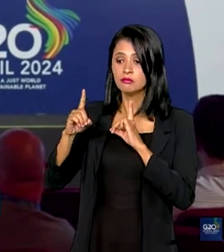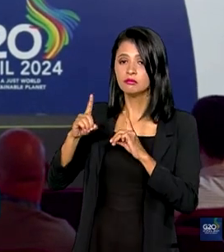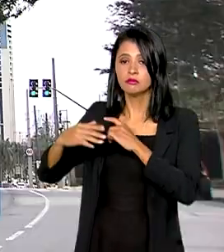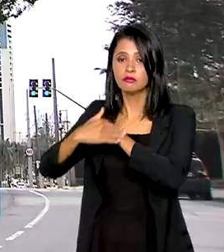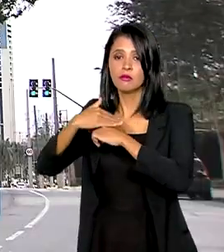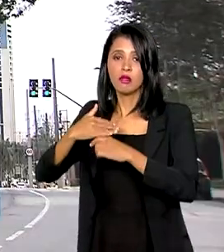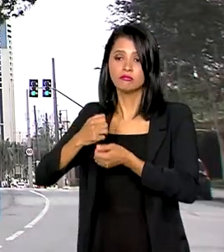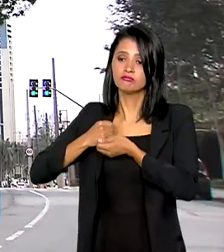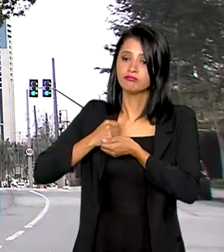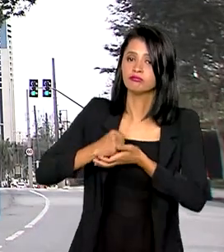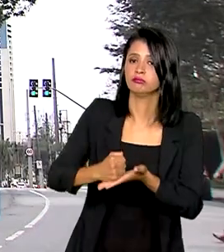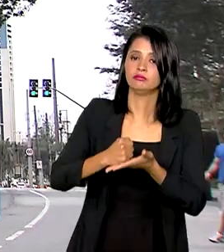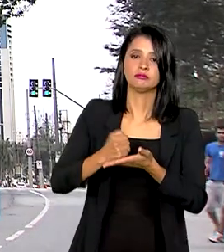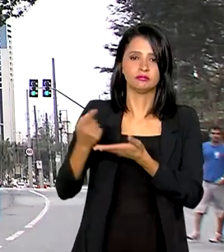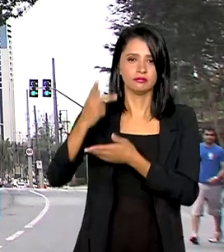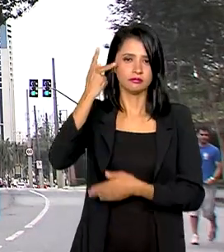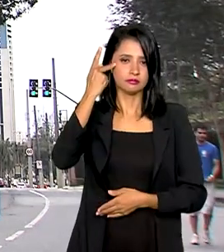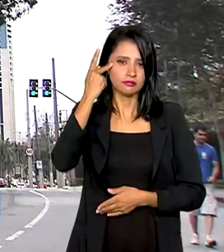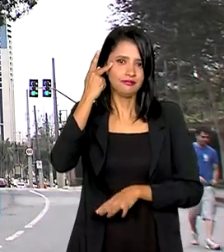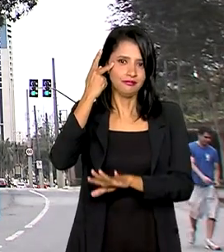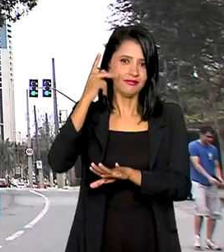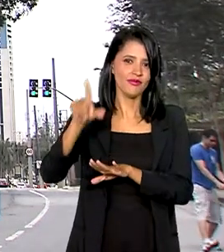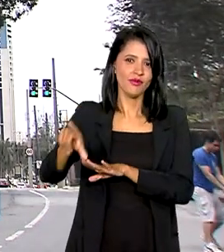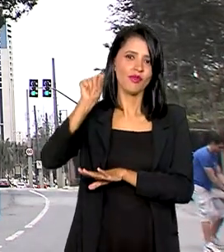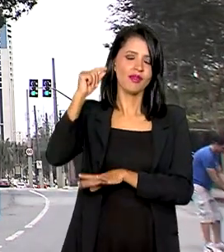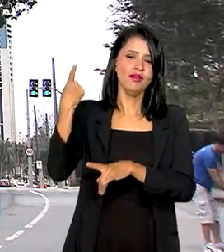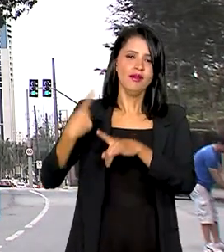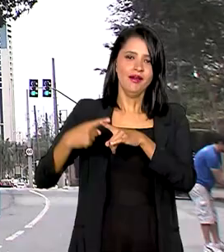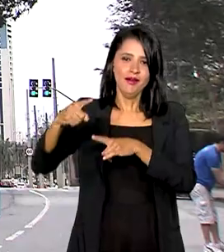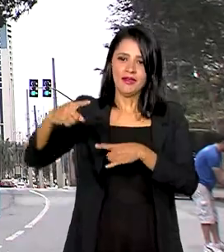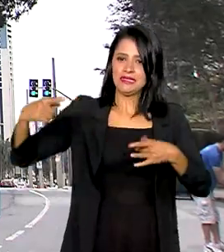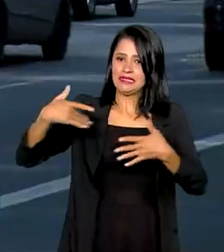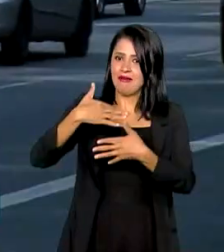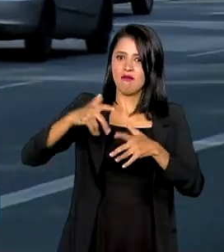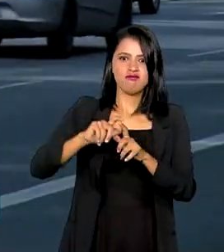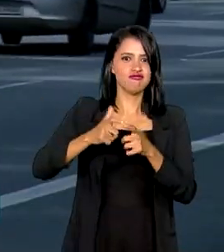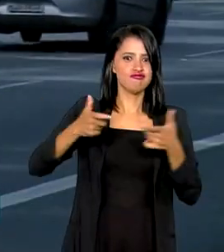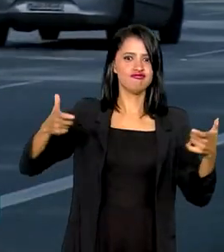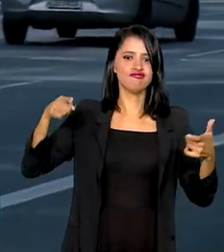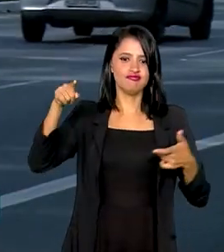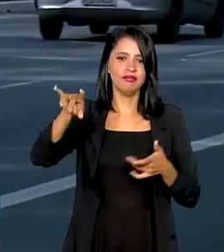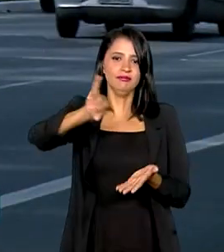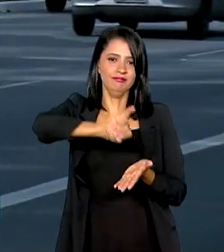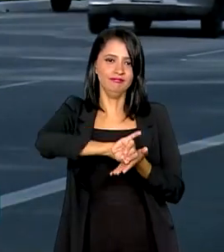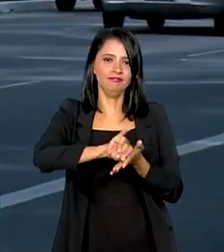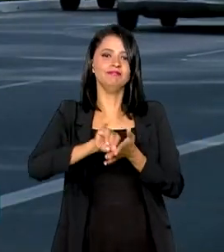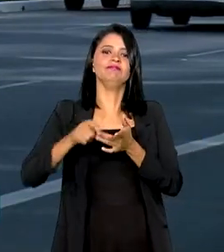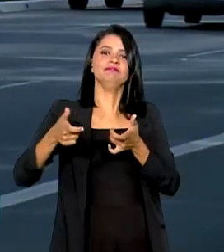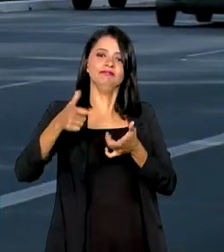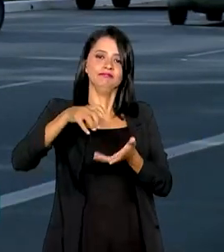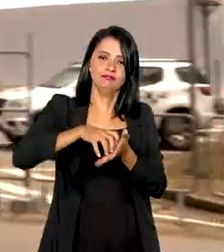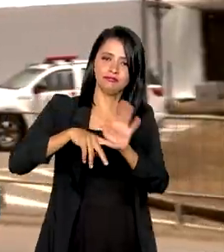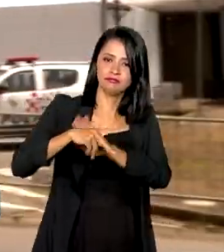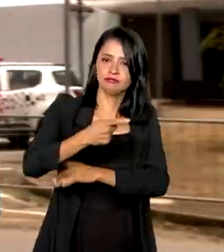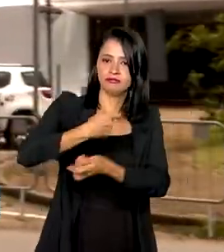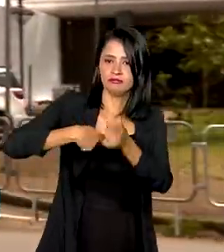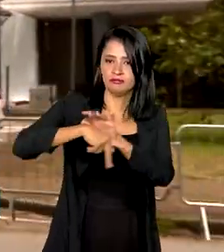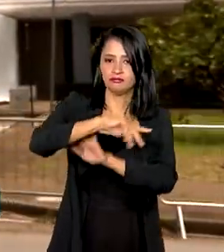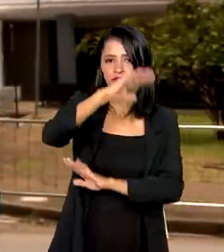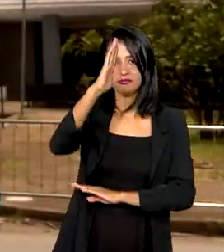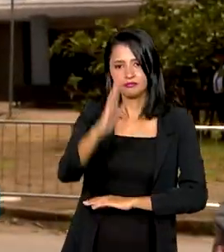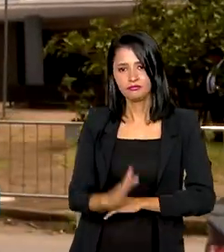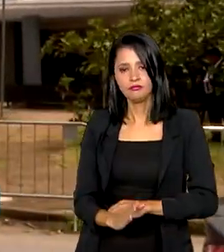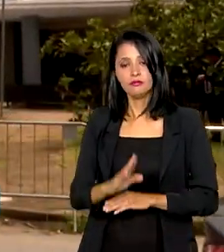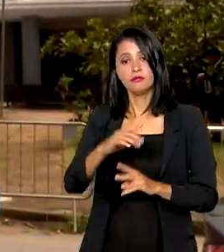cooperação. São Paulo foi escolhida por ser a maior cidade e o centro financeiro do país. As